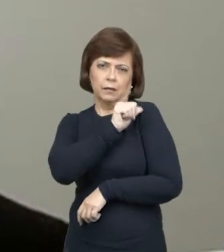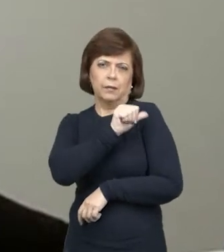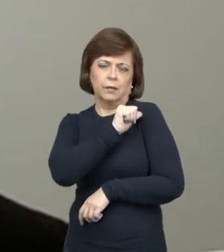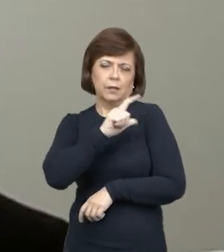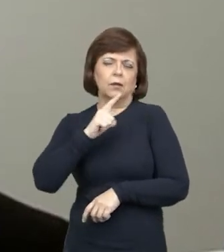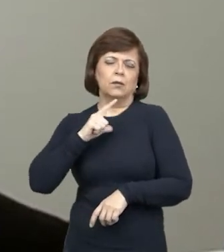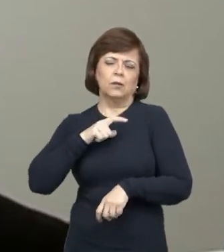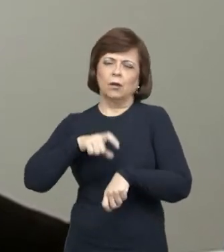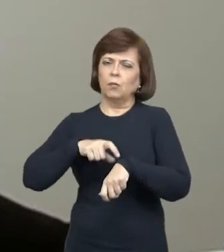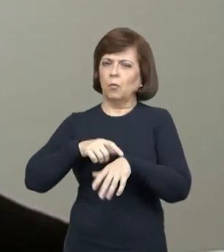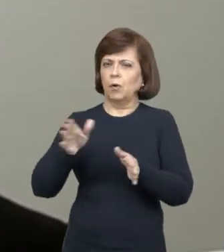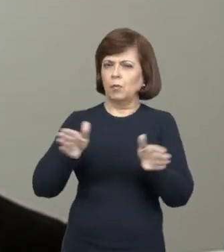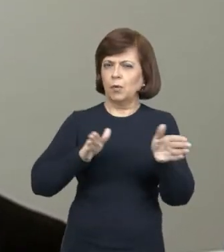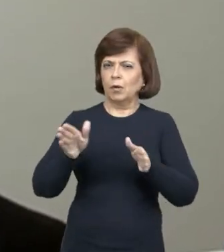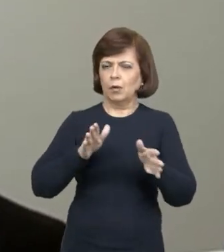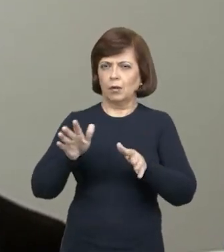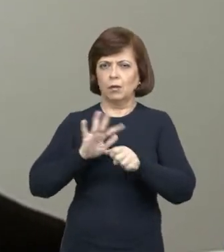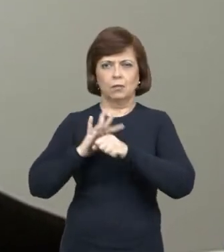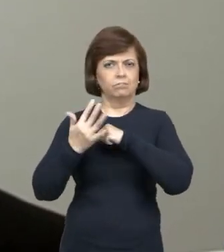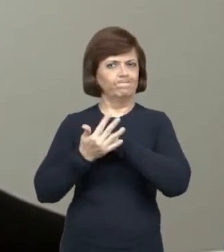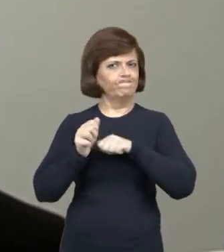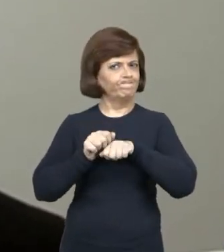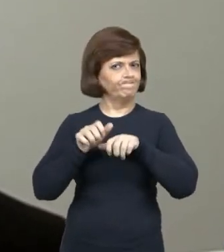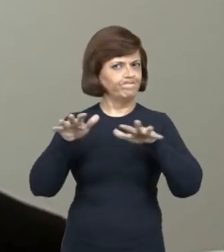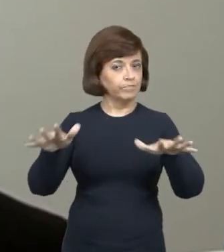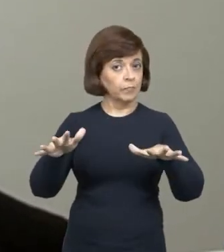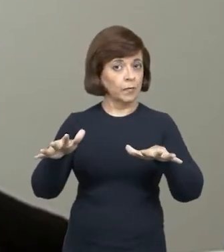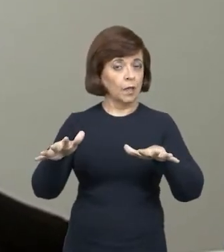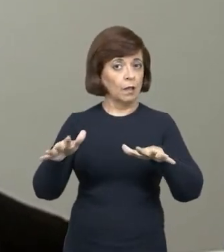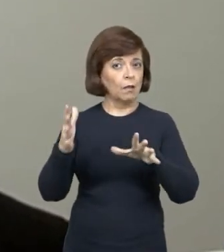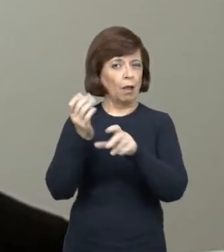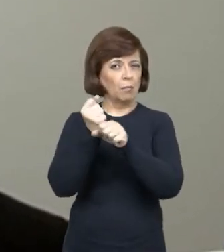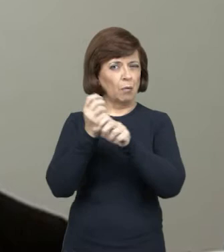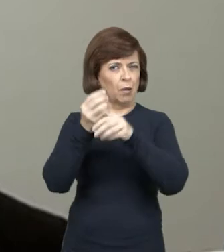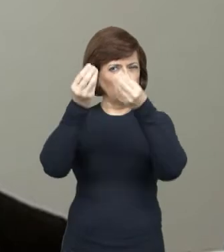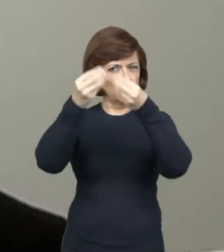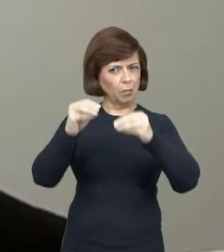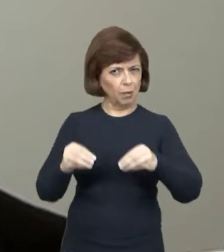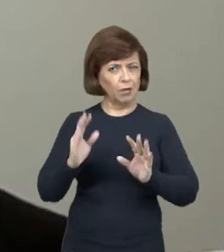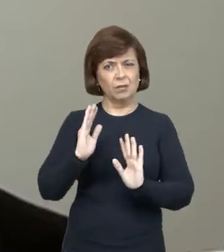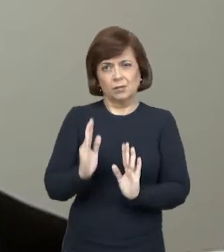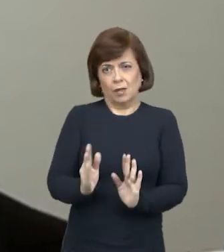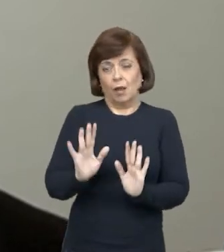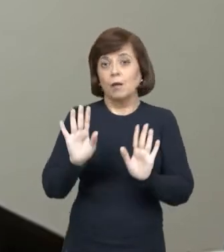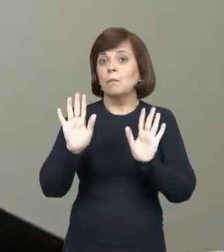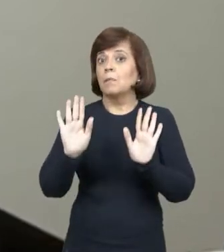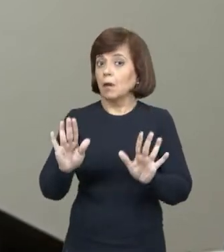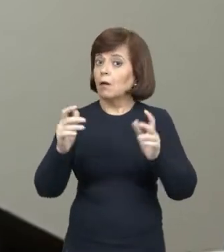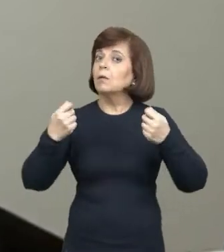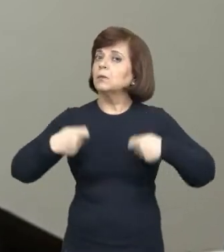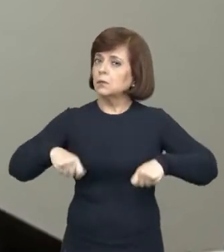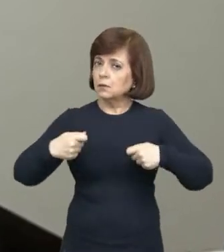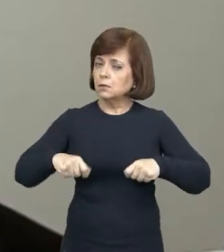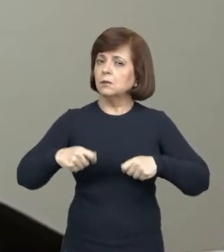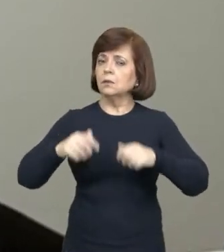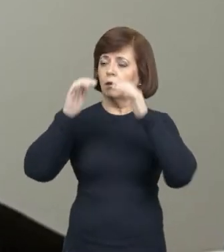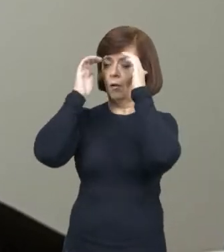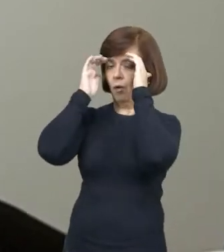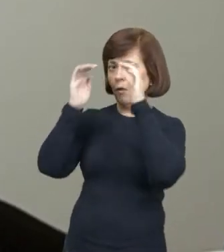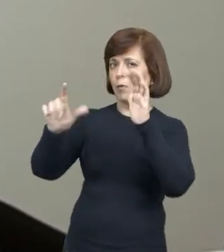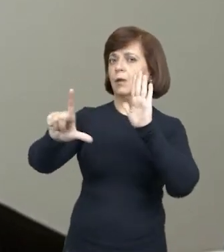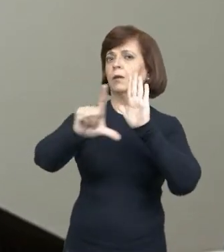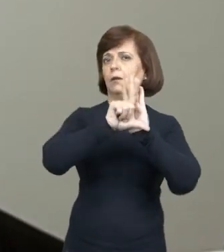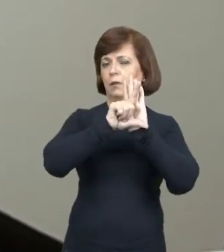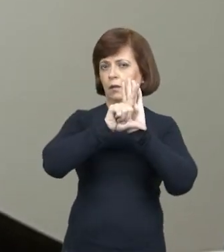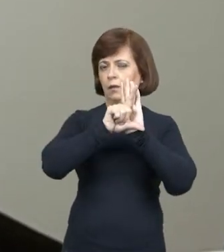um momento de pandemia, com abalo nas suas contas, mas é importante que se cumpra o que está na lei, a afetação de receitas do FECAM,